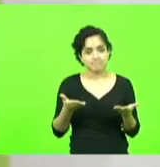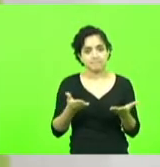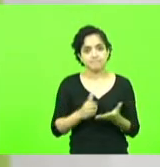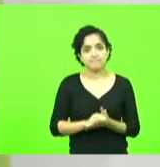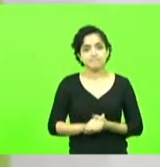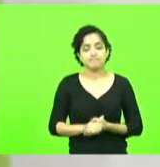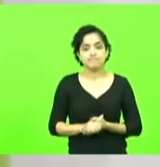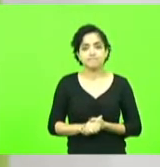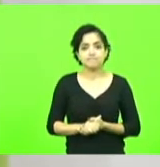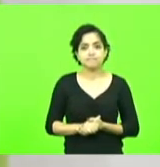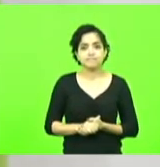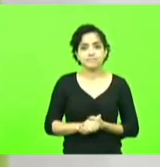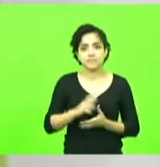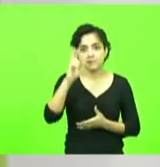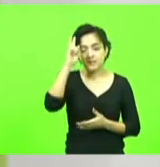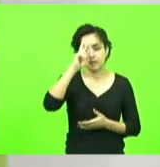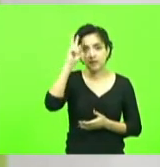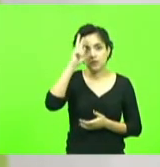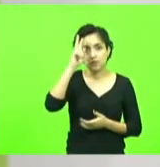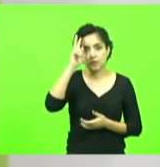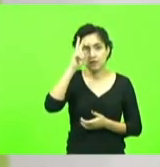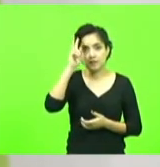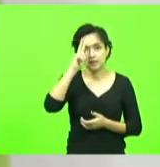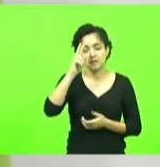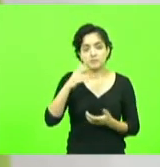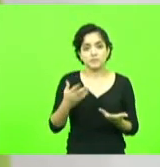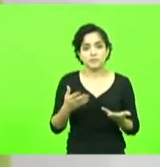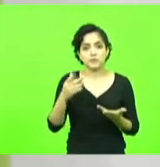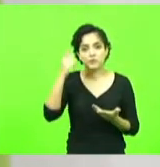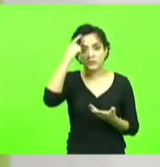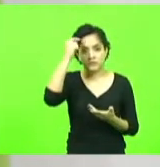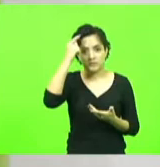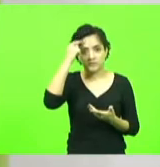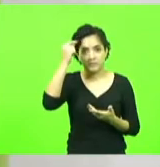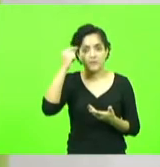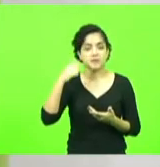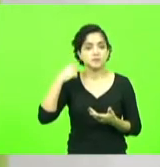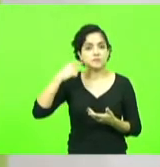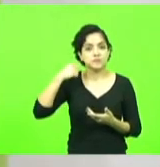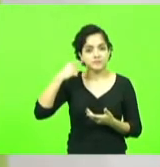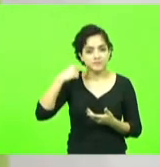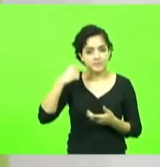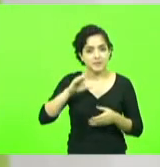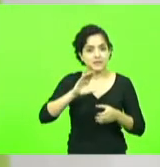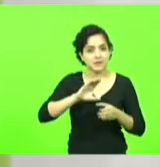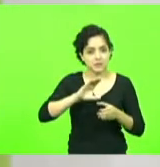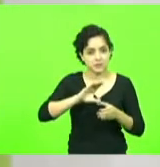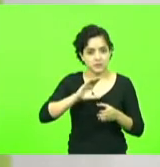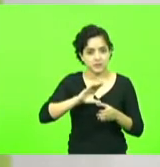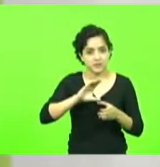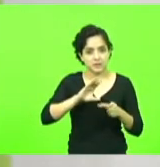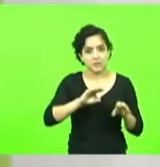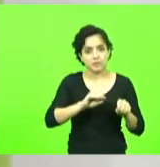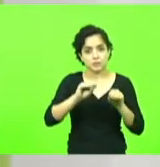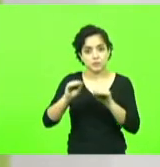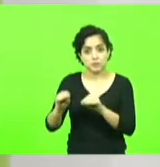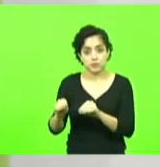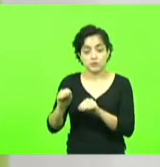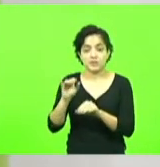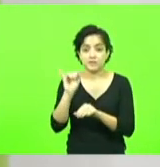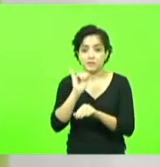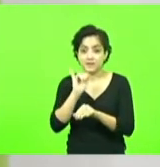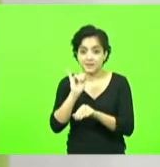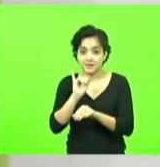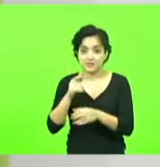eu lembro quando eu fui fazer a faculdade de direito que eu vim de Canoinhas para Itajaí e eu